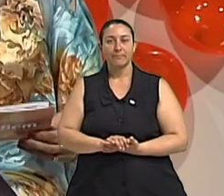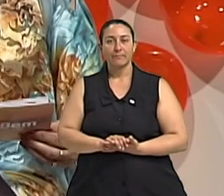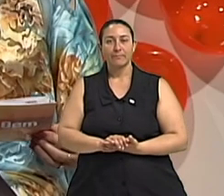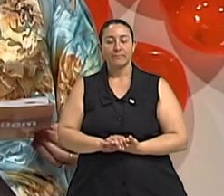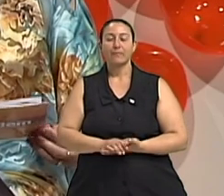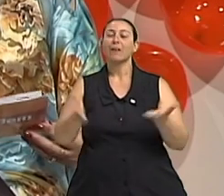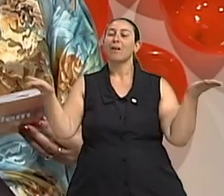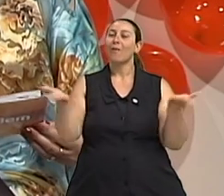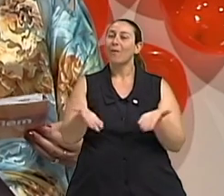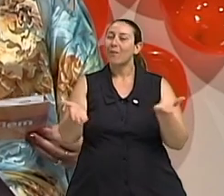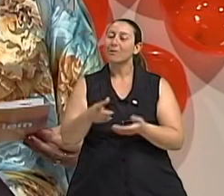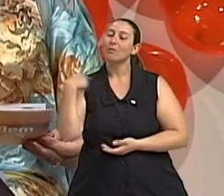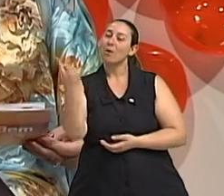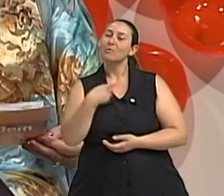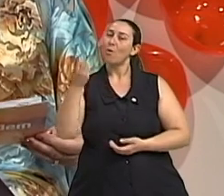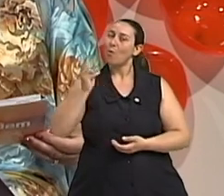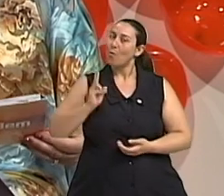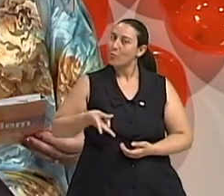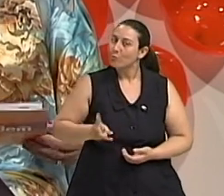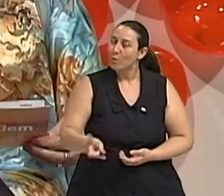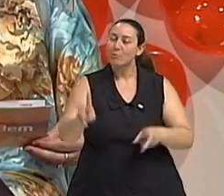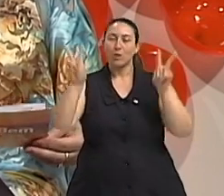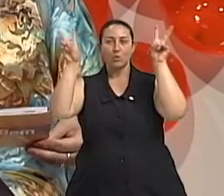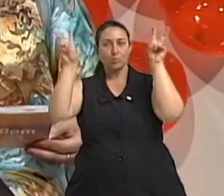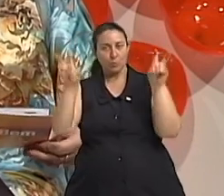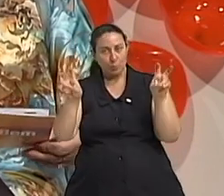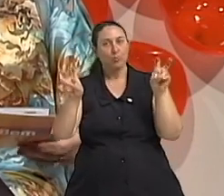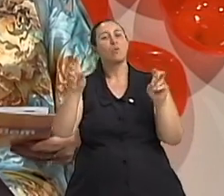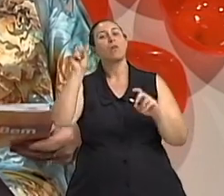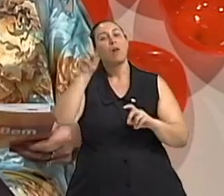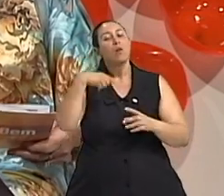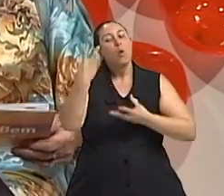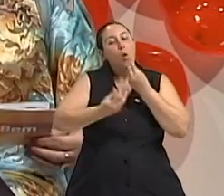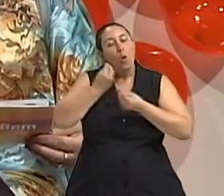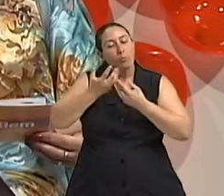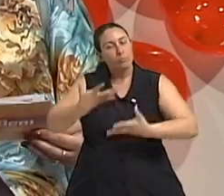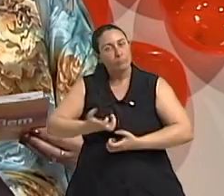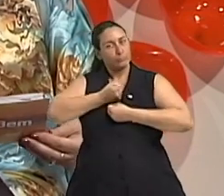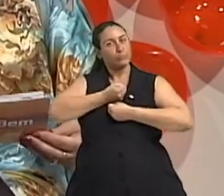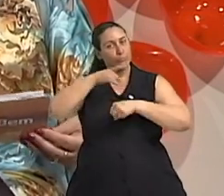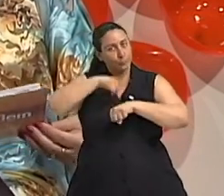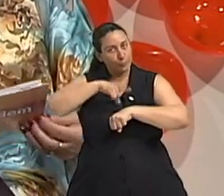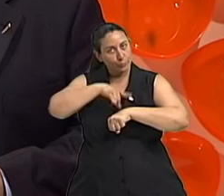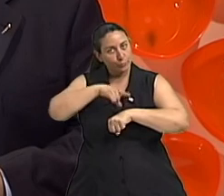E nós aqui continuamos com o nosso assunto de hoje sobre incontinência urinária com o médico urologista Juarez